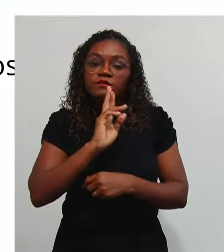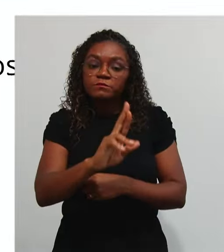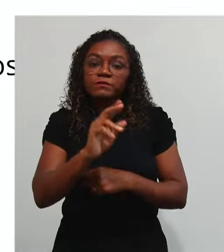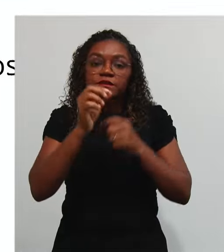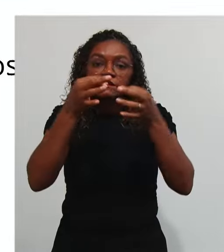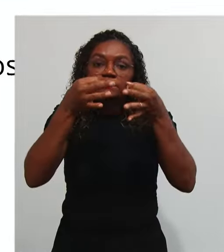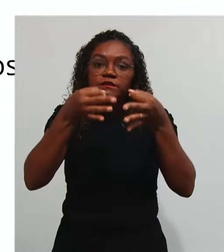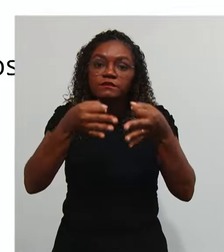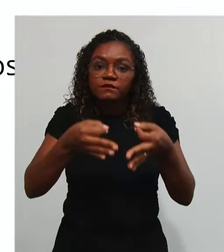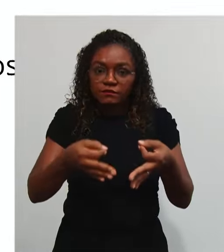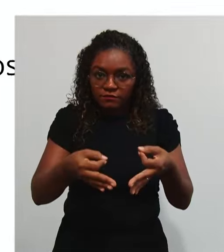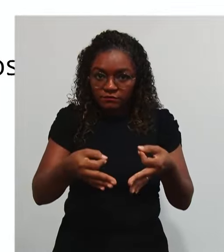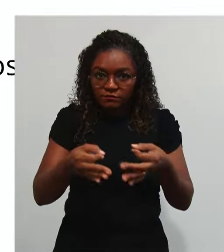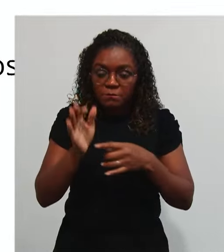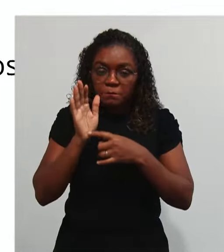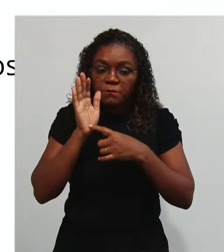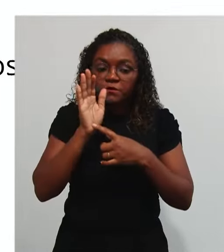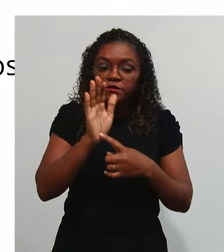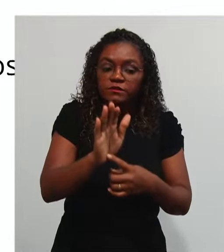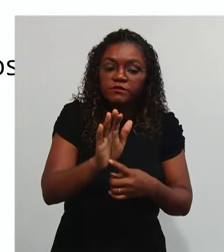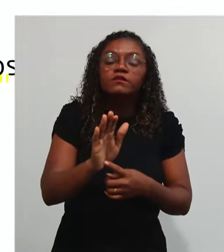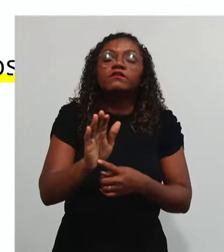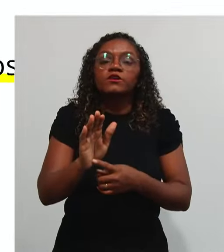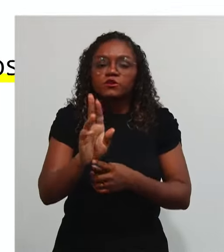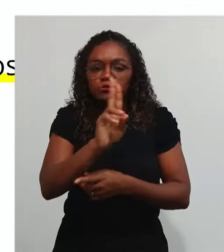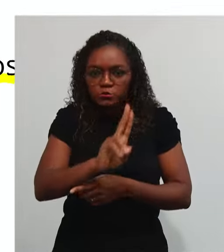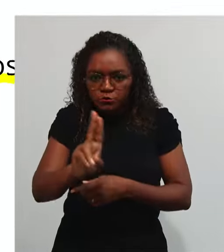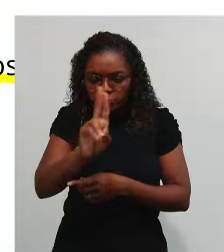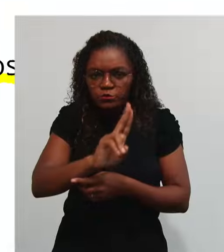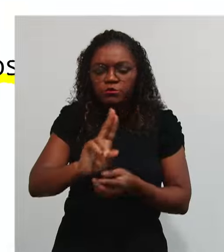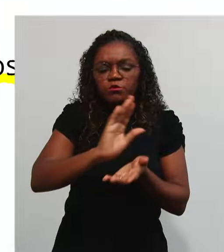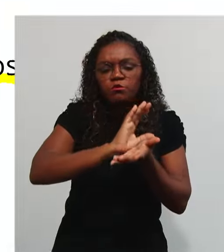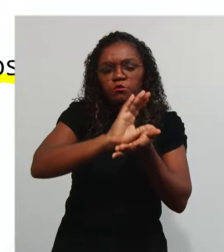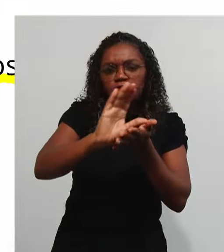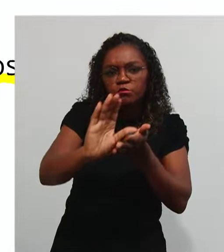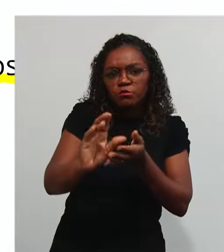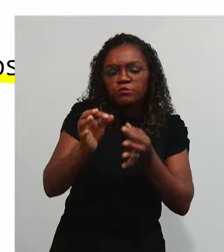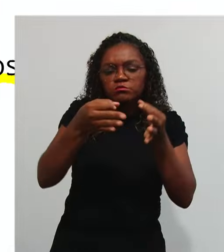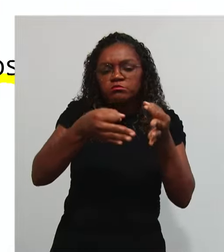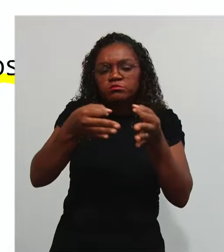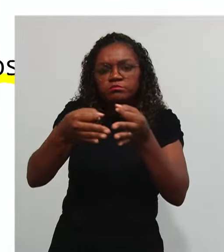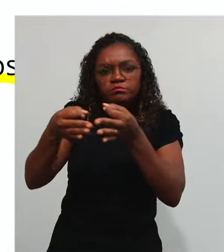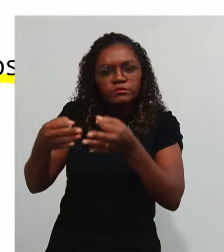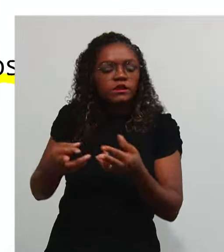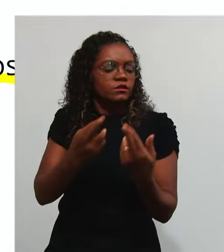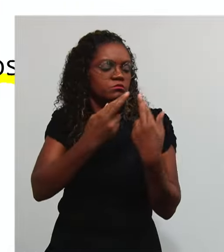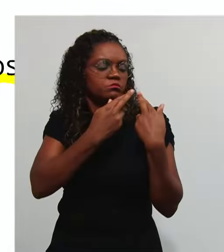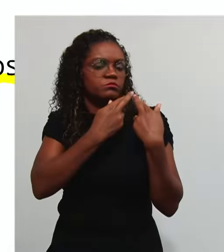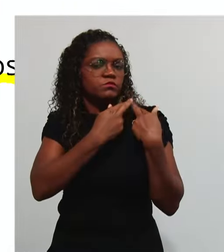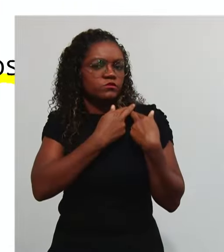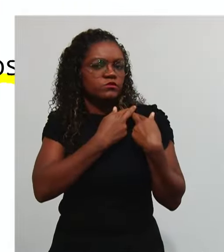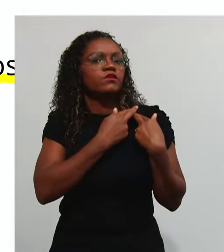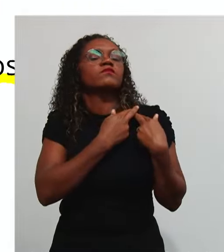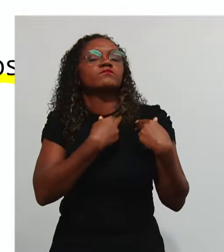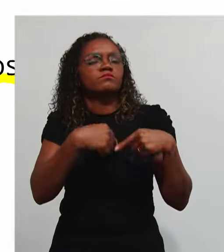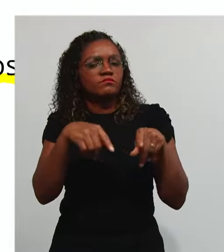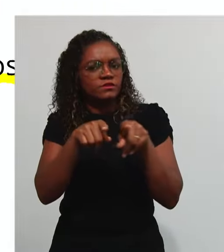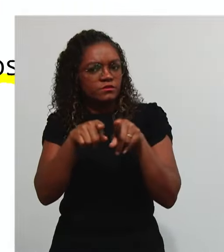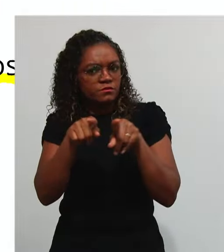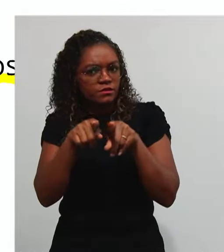Demonstrando Que geriu Os recursos Públicos Com a máxima Responsabilidade E